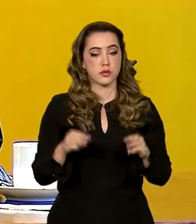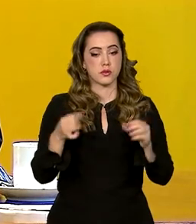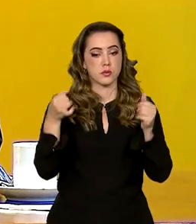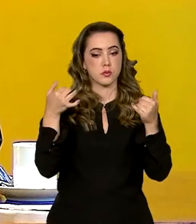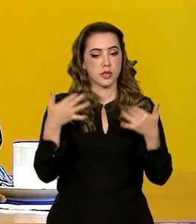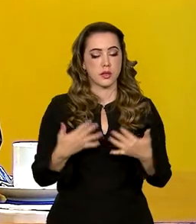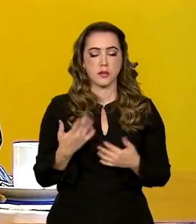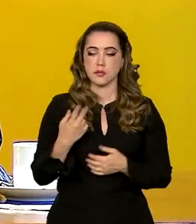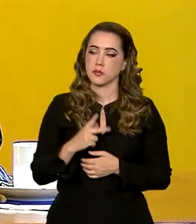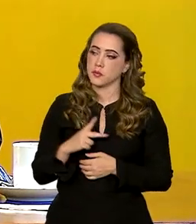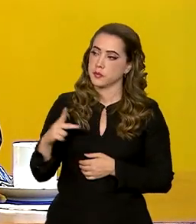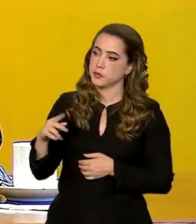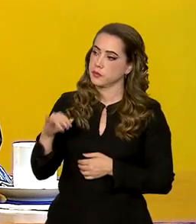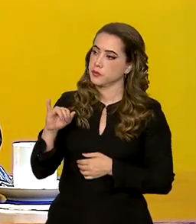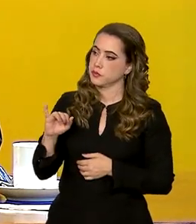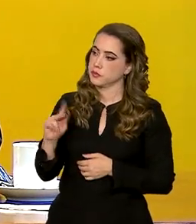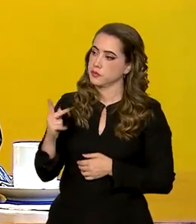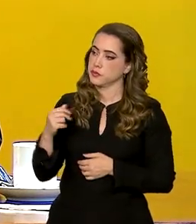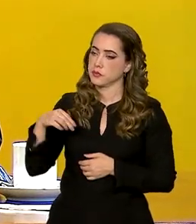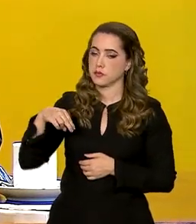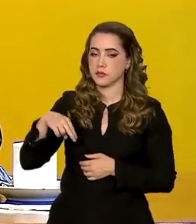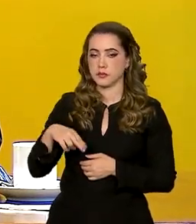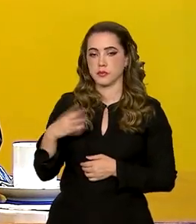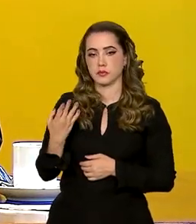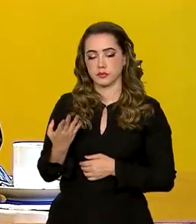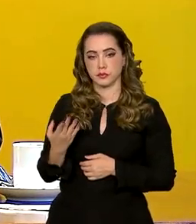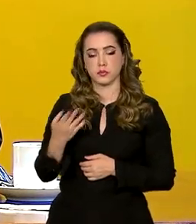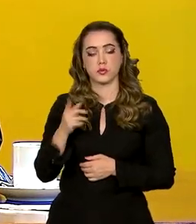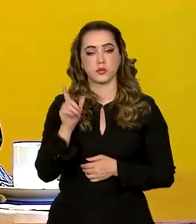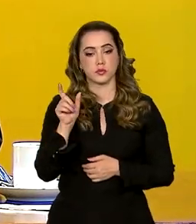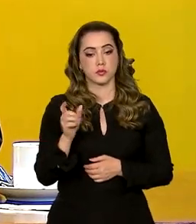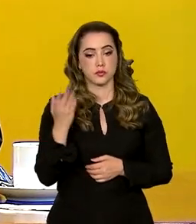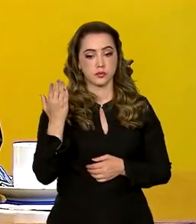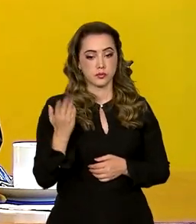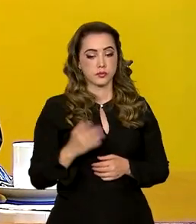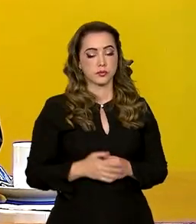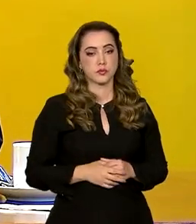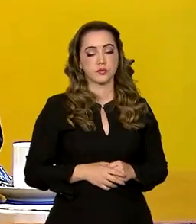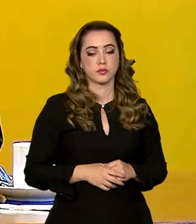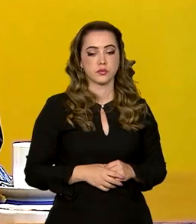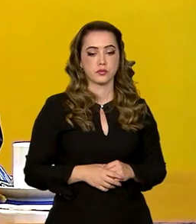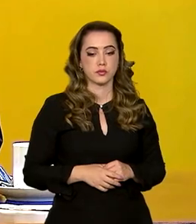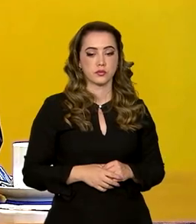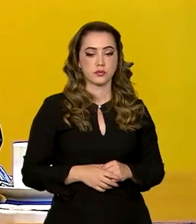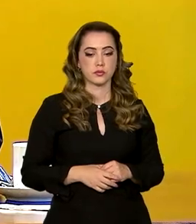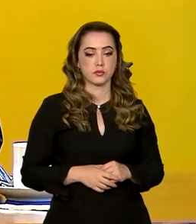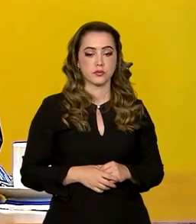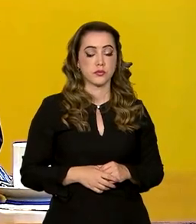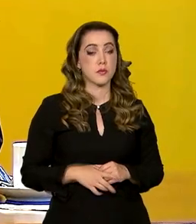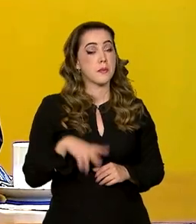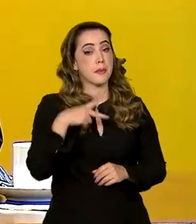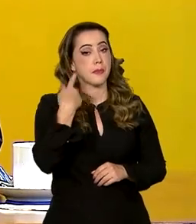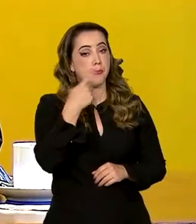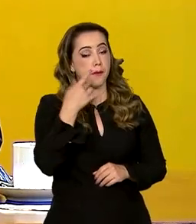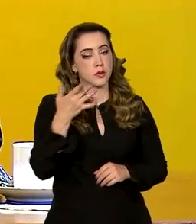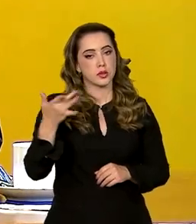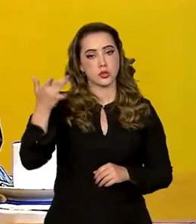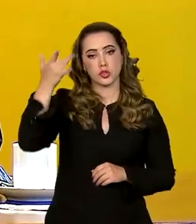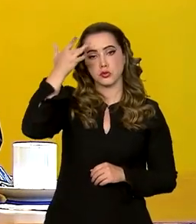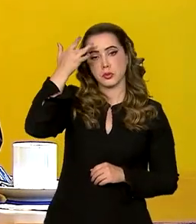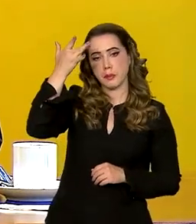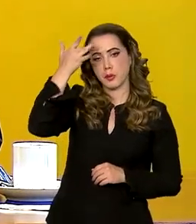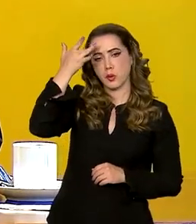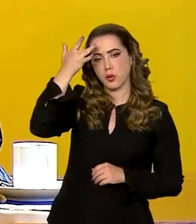explicado pelo presidente do Instituto do Patrimônio Histórico e Artístico Nacional. A política de memória, através da